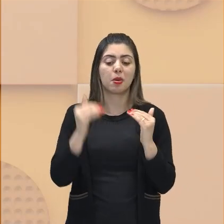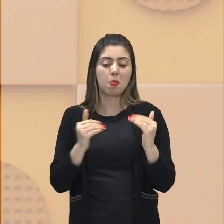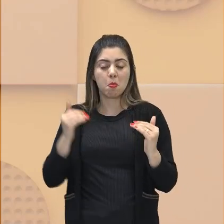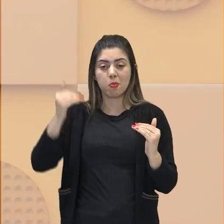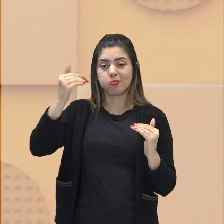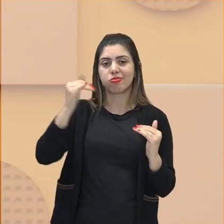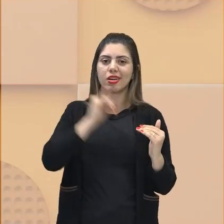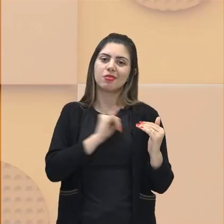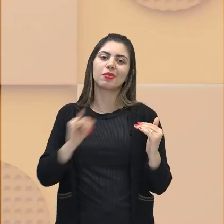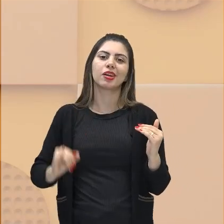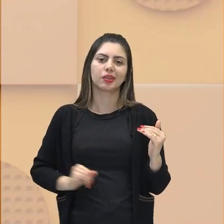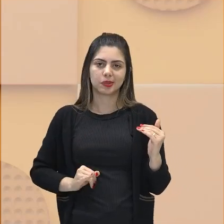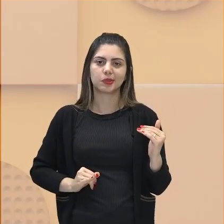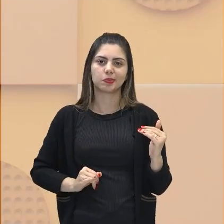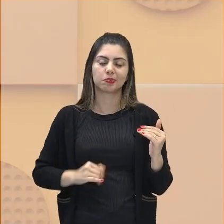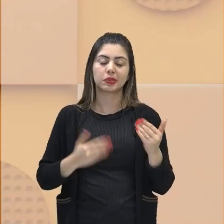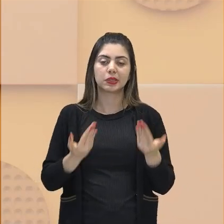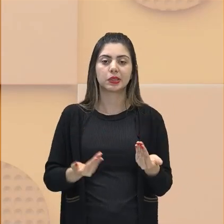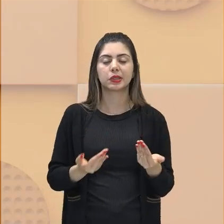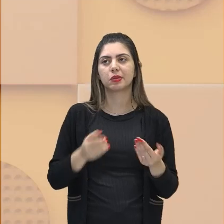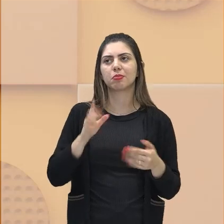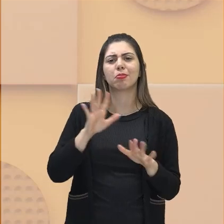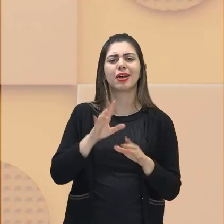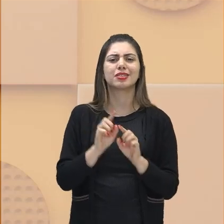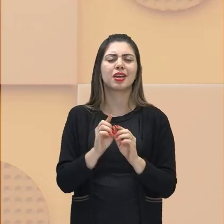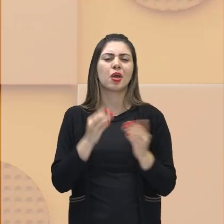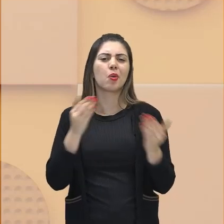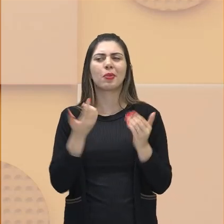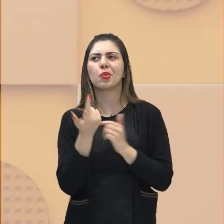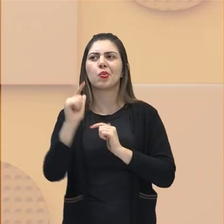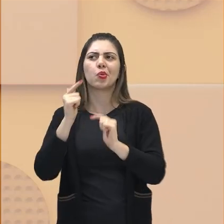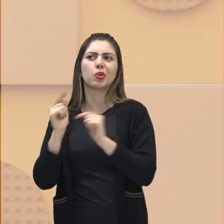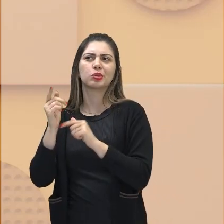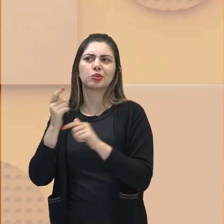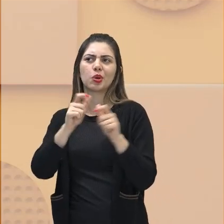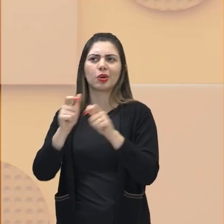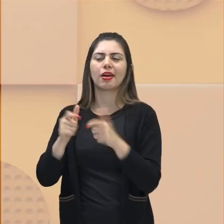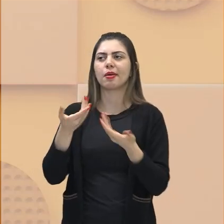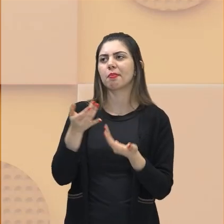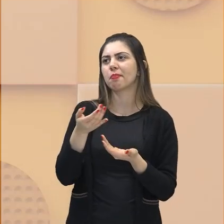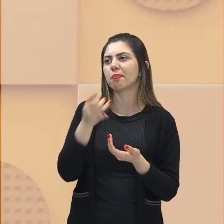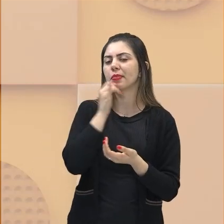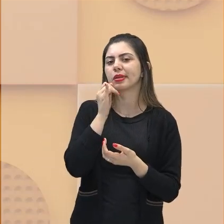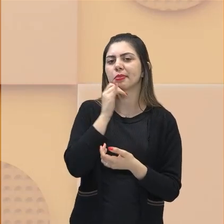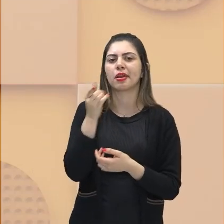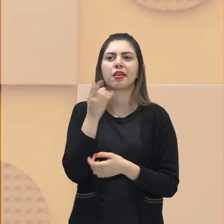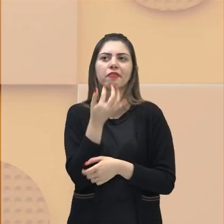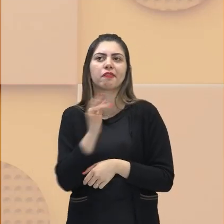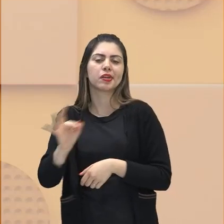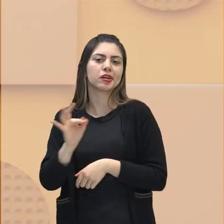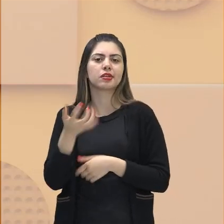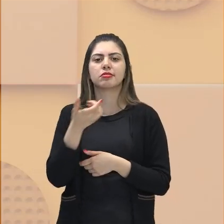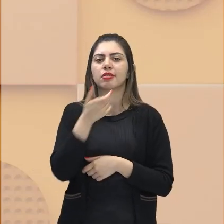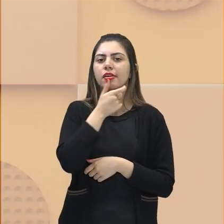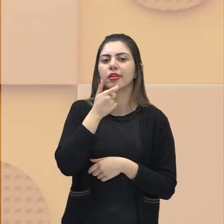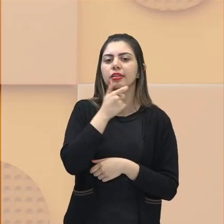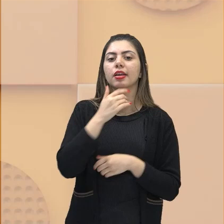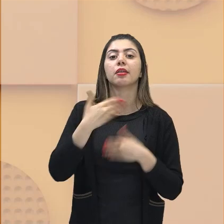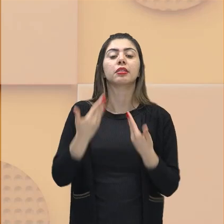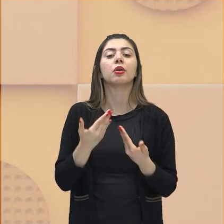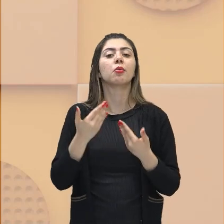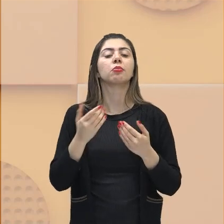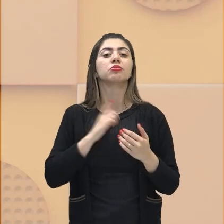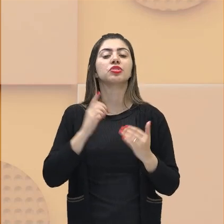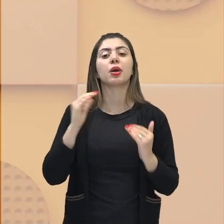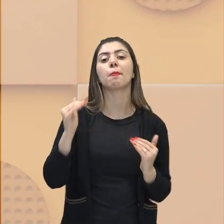imperador. Enquanto na França, na Inglaterra e outros locais onde foi instituída essa monarquia parlamentarista, quem governava era o parlamento,